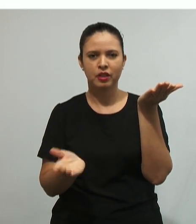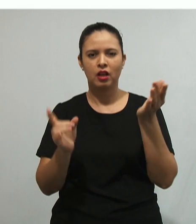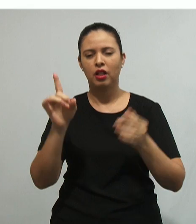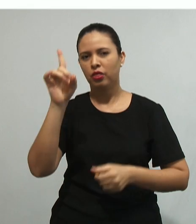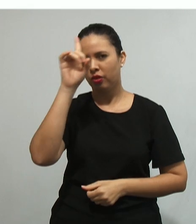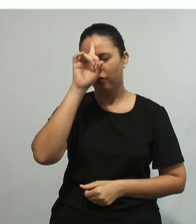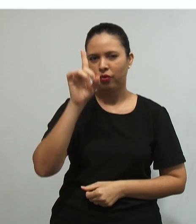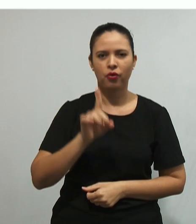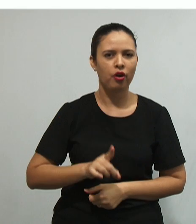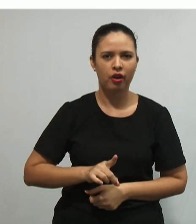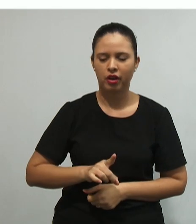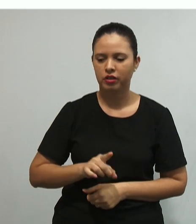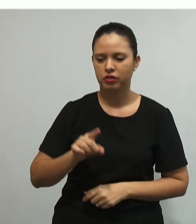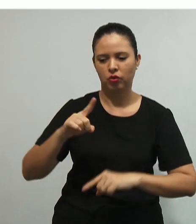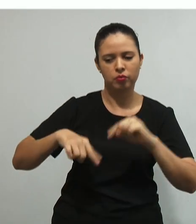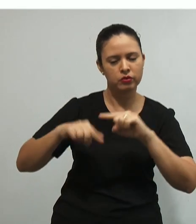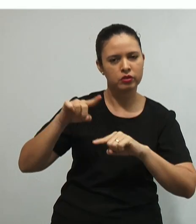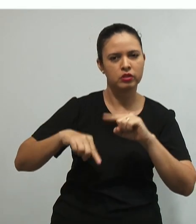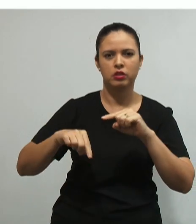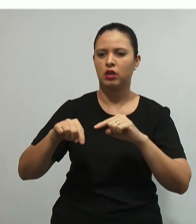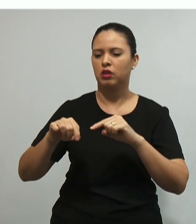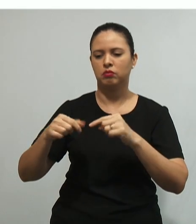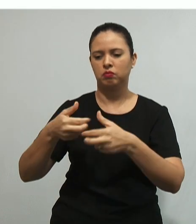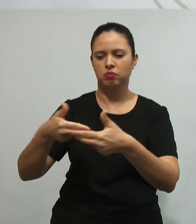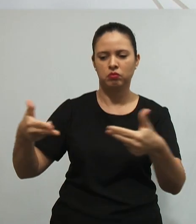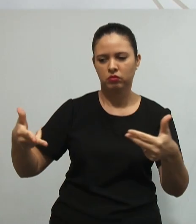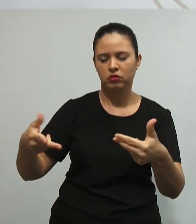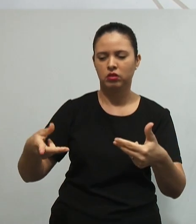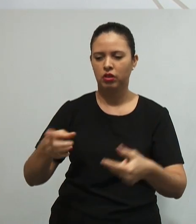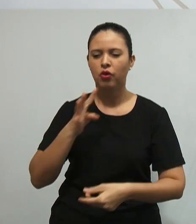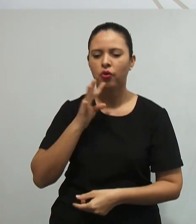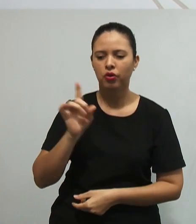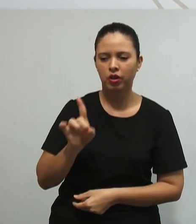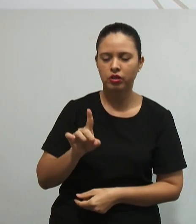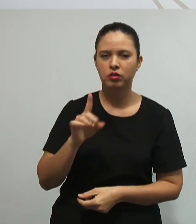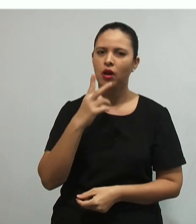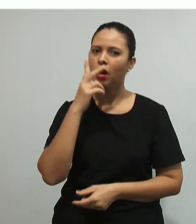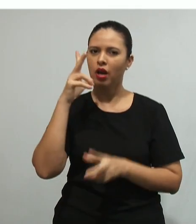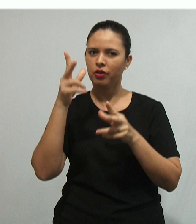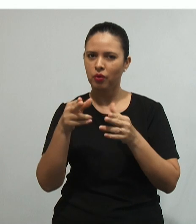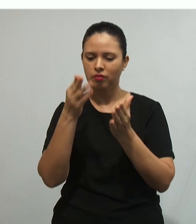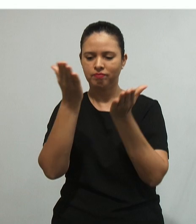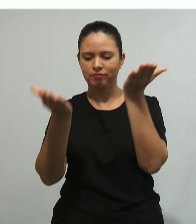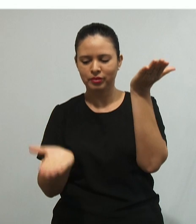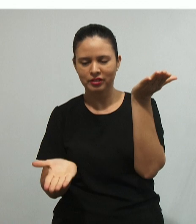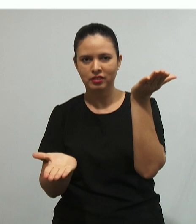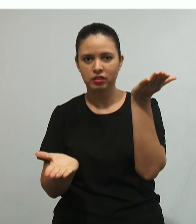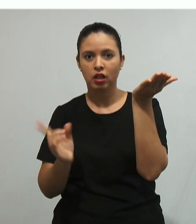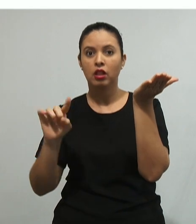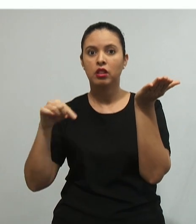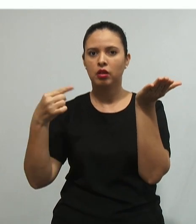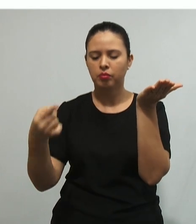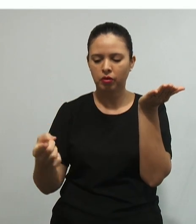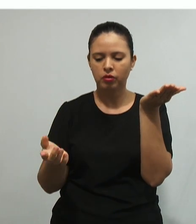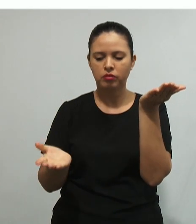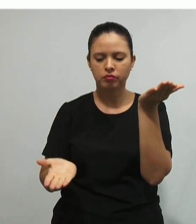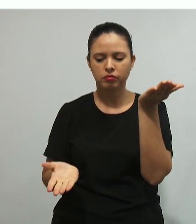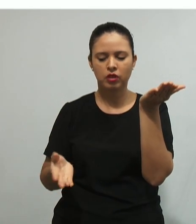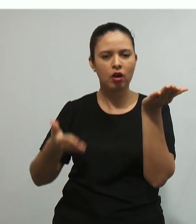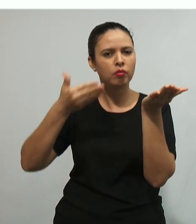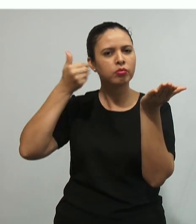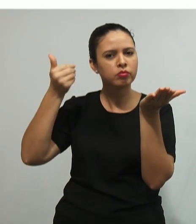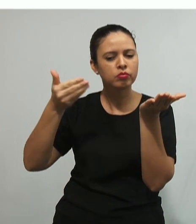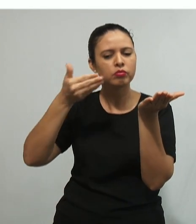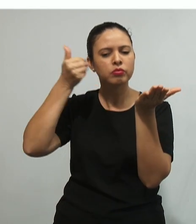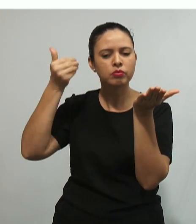desconhece o objeto, conceito, a gente está em desequilíbrio. Depois, assimilação, a gente vai assimilando, vai